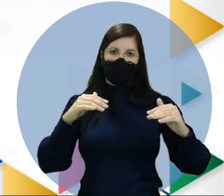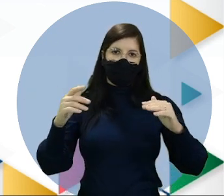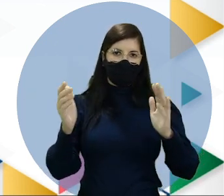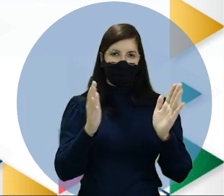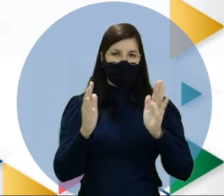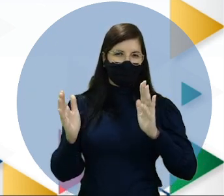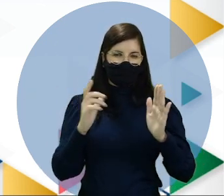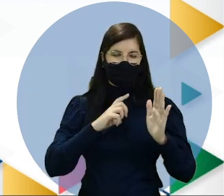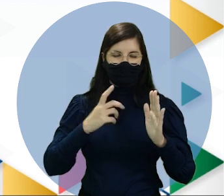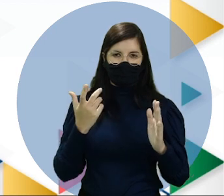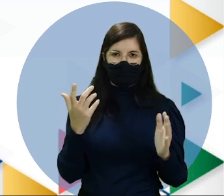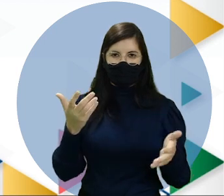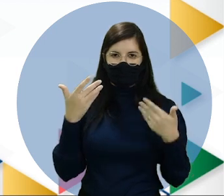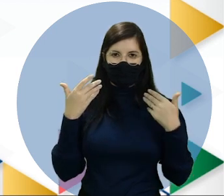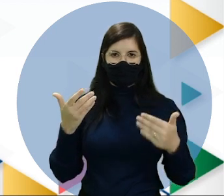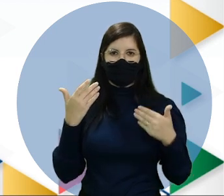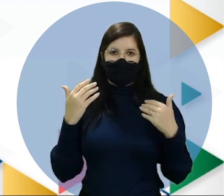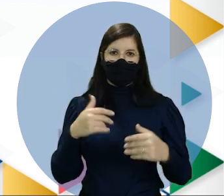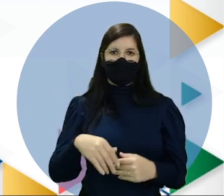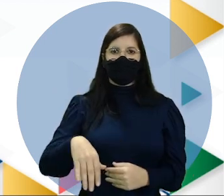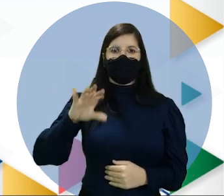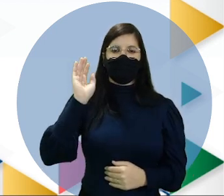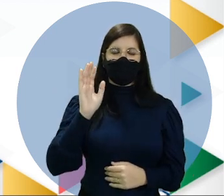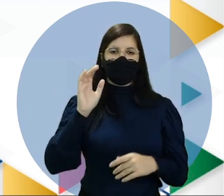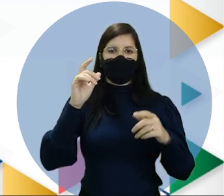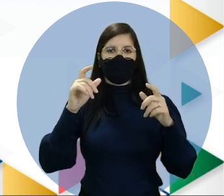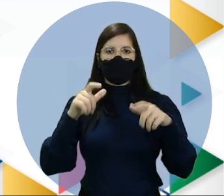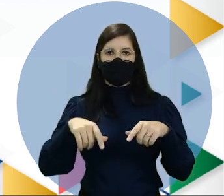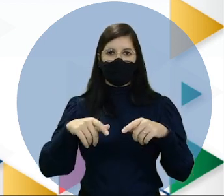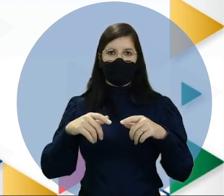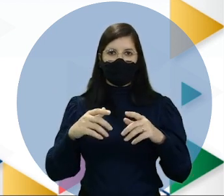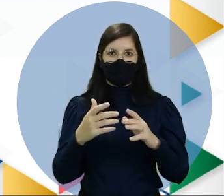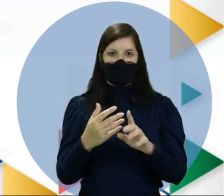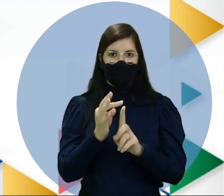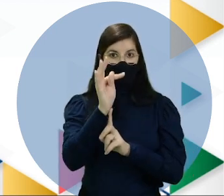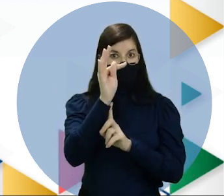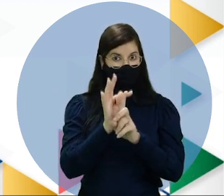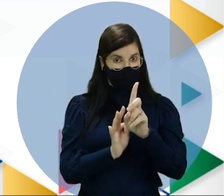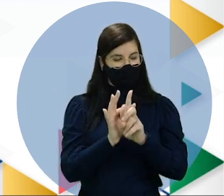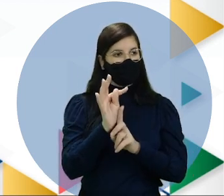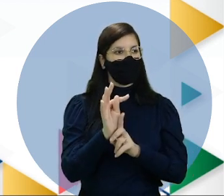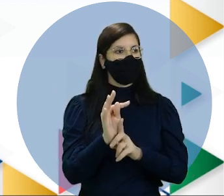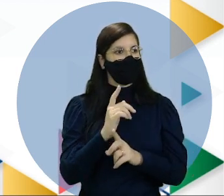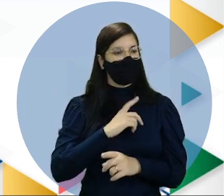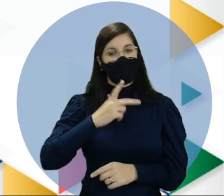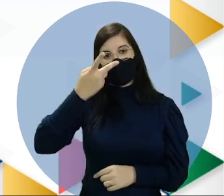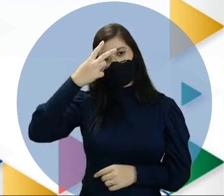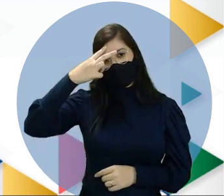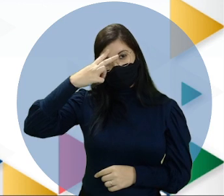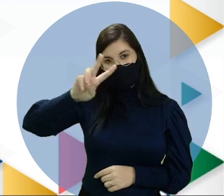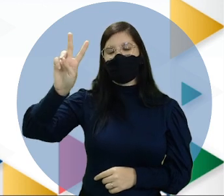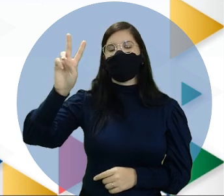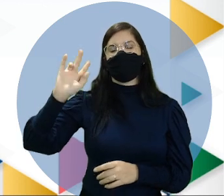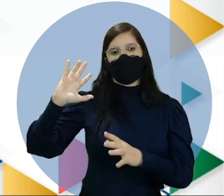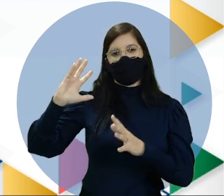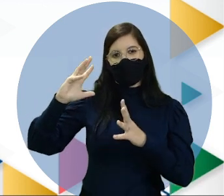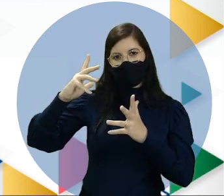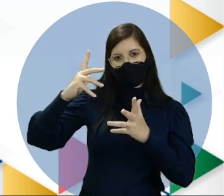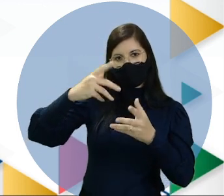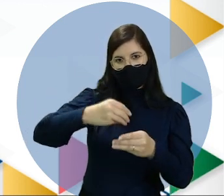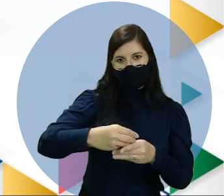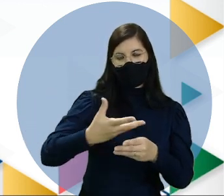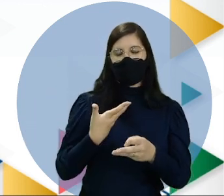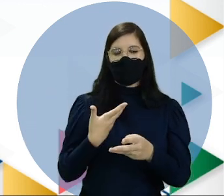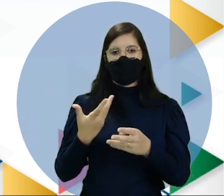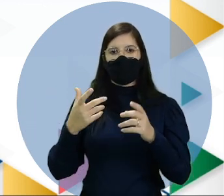localizando-se ali na zona temperada. Historicamente, o continente